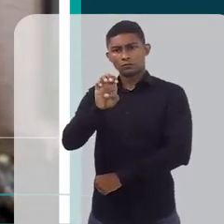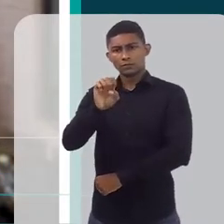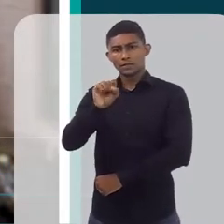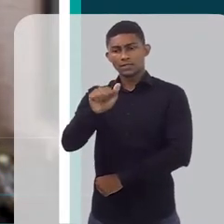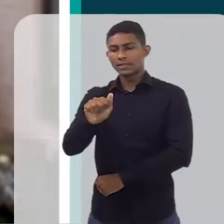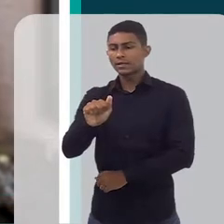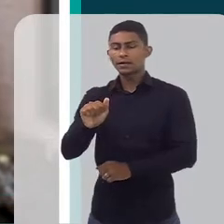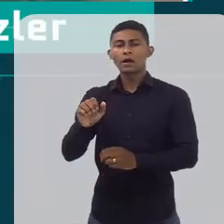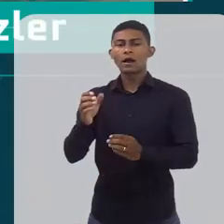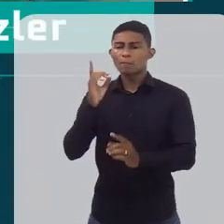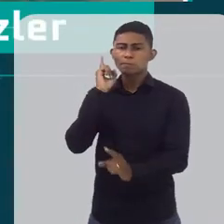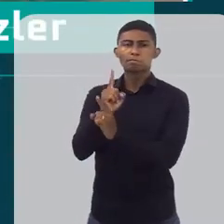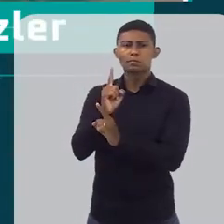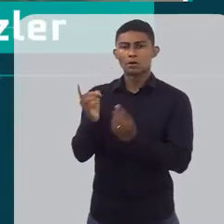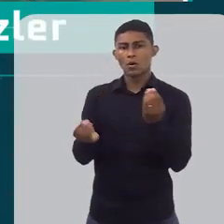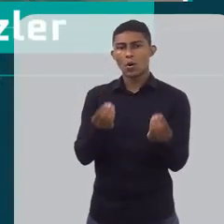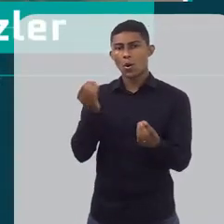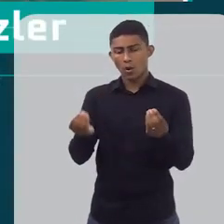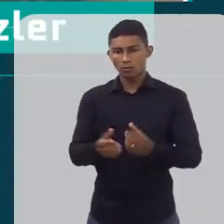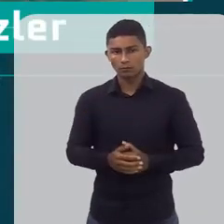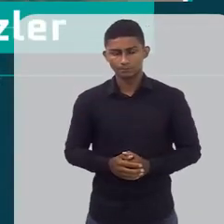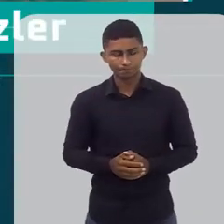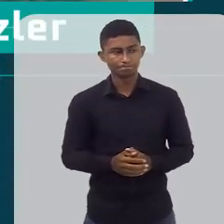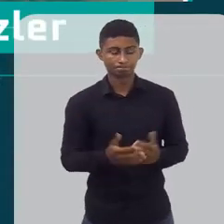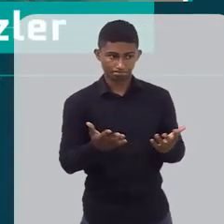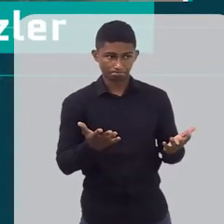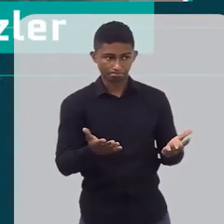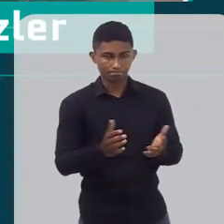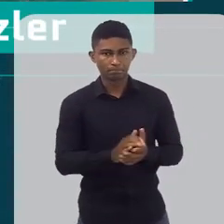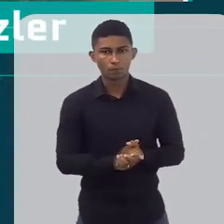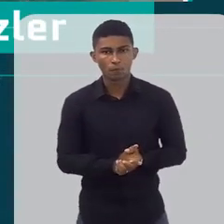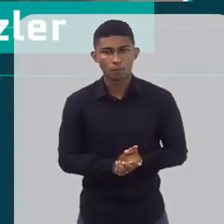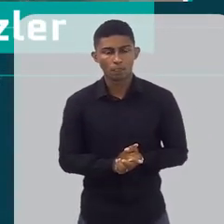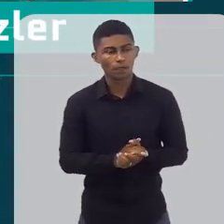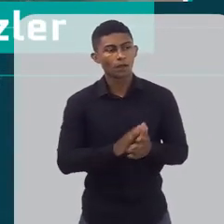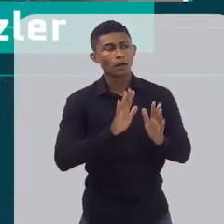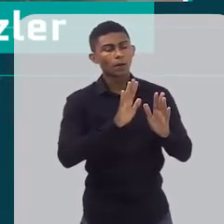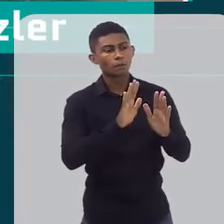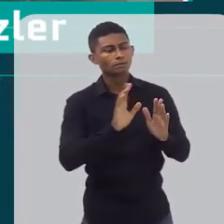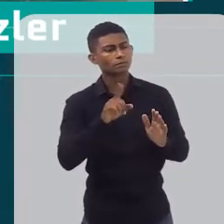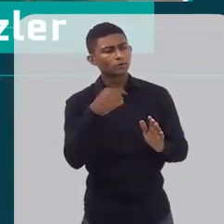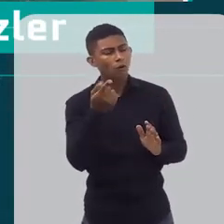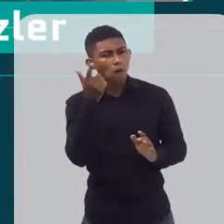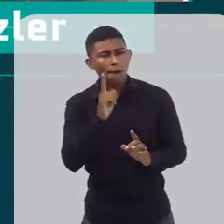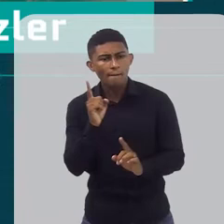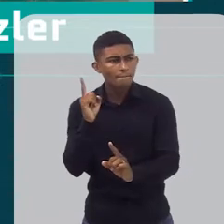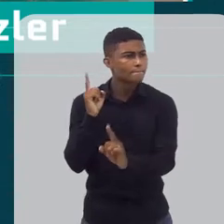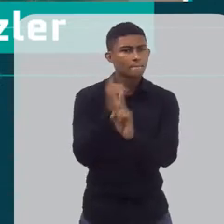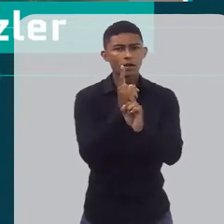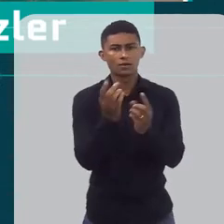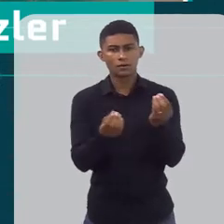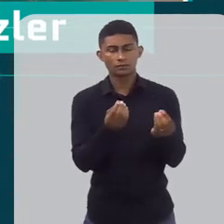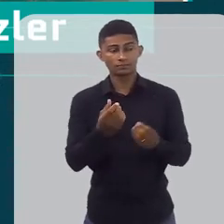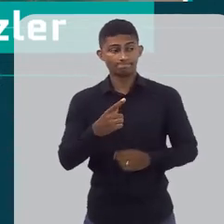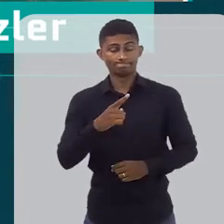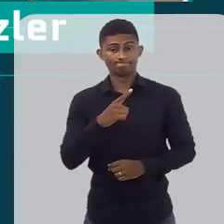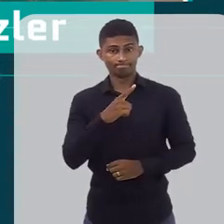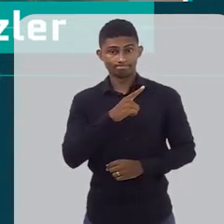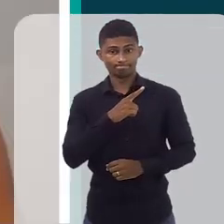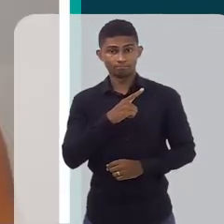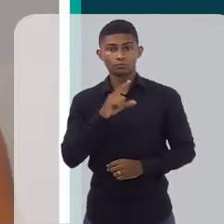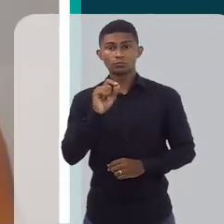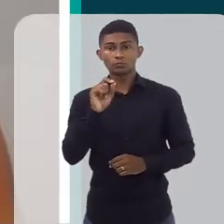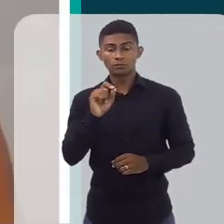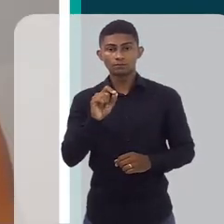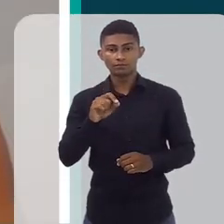criança está obesa? Então, a definição, né? Ela foi publicada, até a gente tem essa